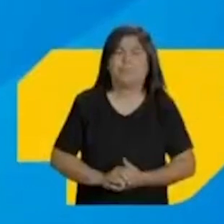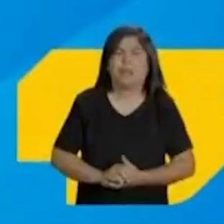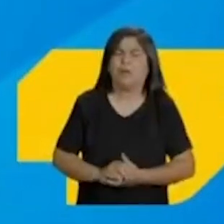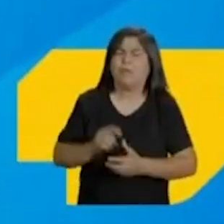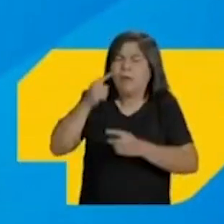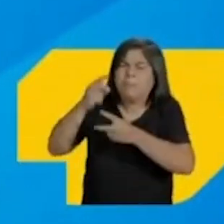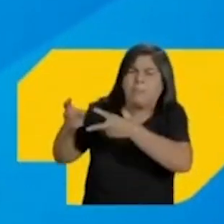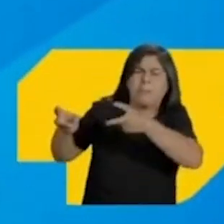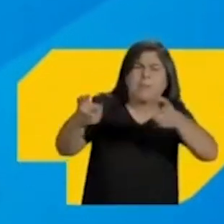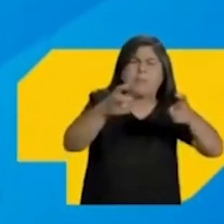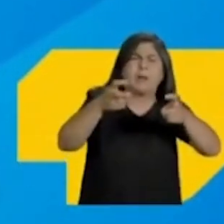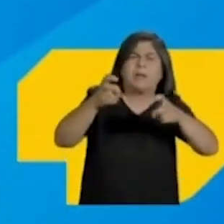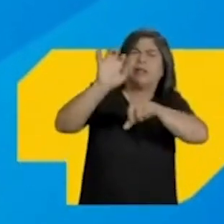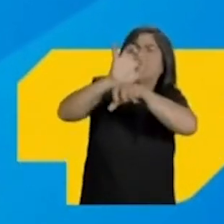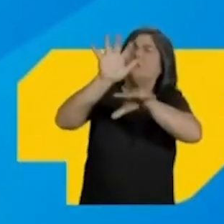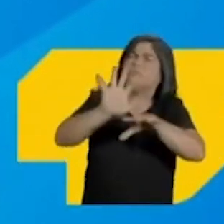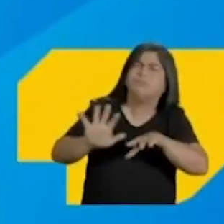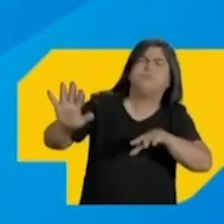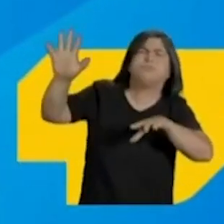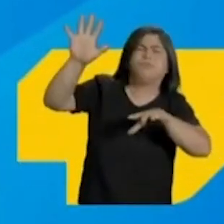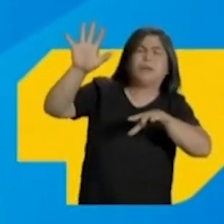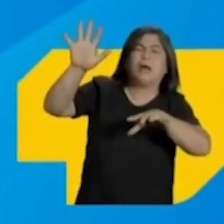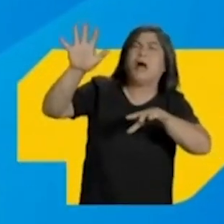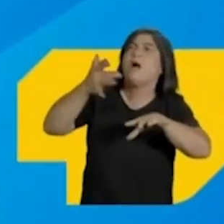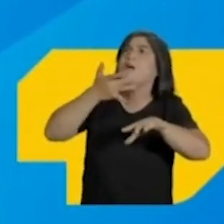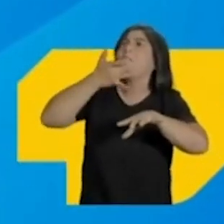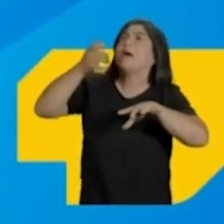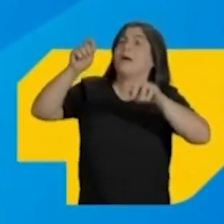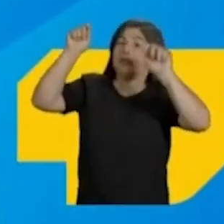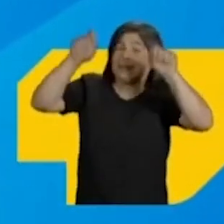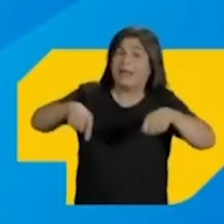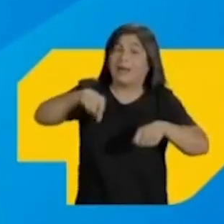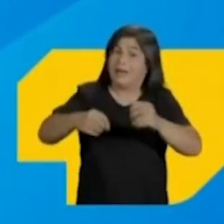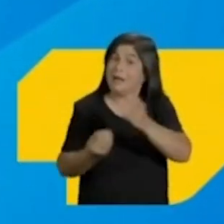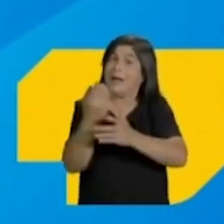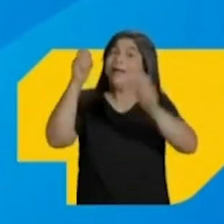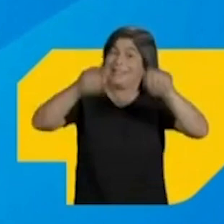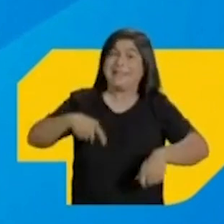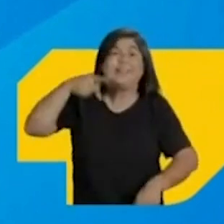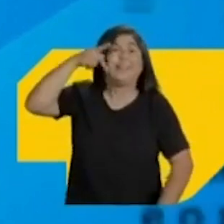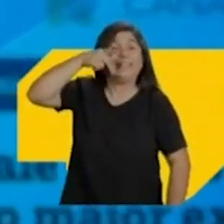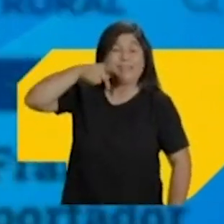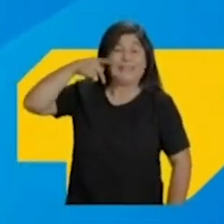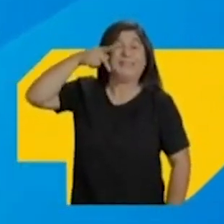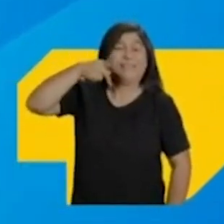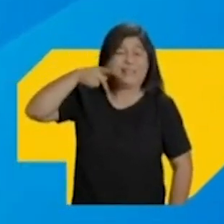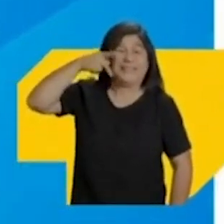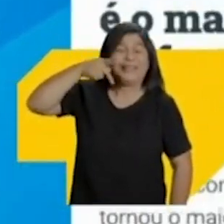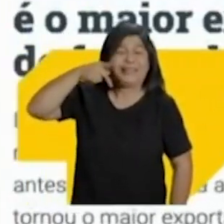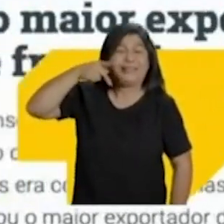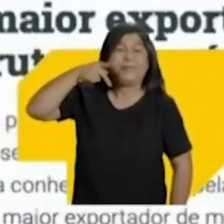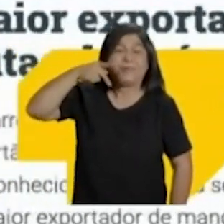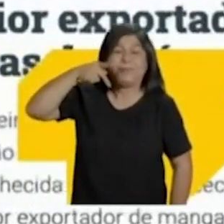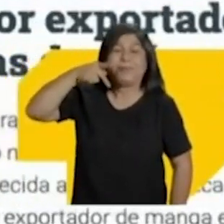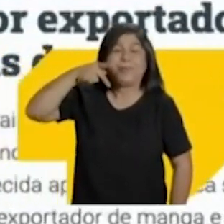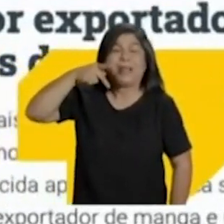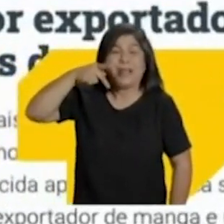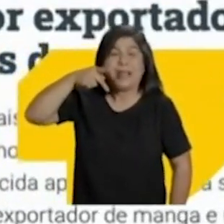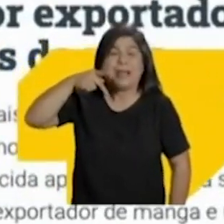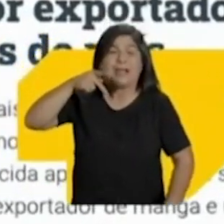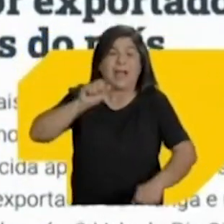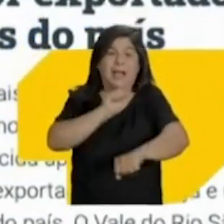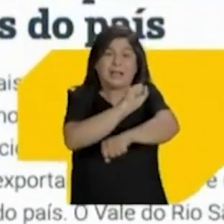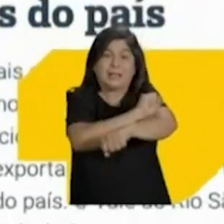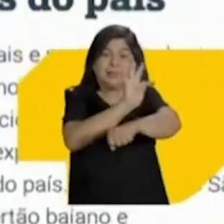Gosto de me inspirar em projetos que deram certo em outros estados para mostrar que é possível fazer acontecer aqui na Paraíba também. Um